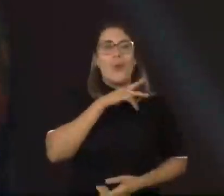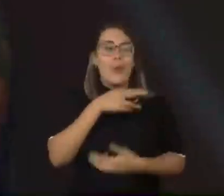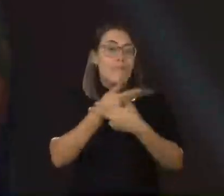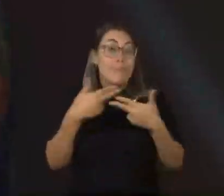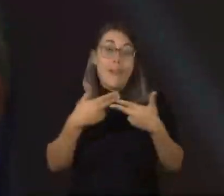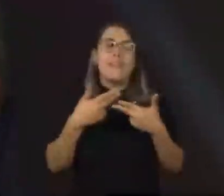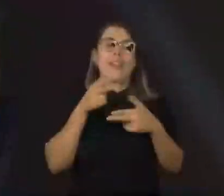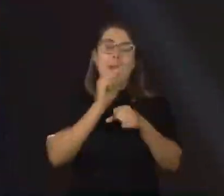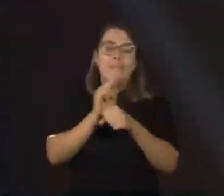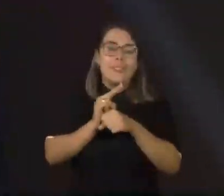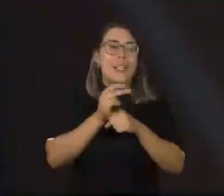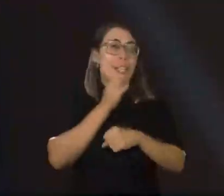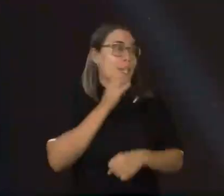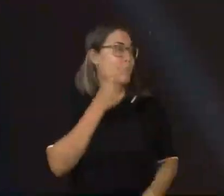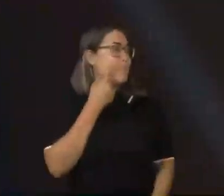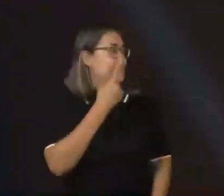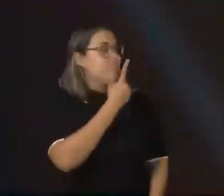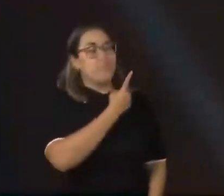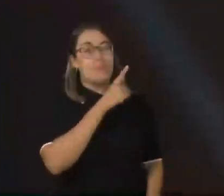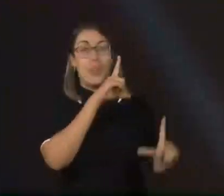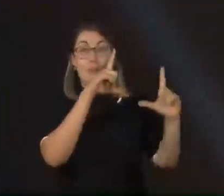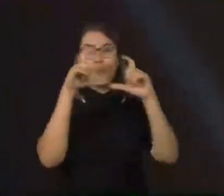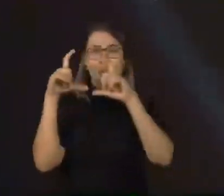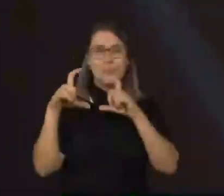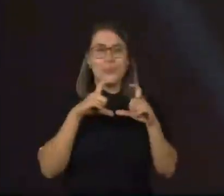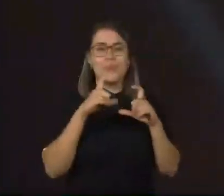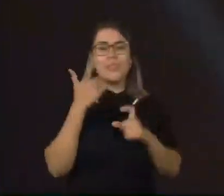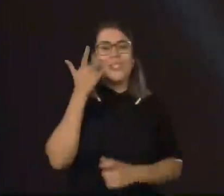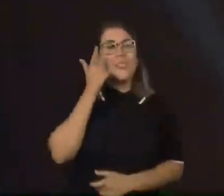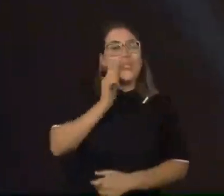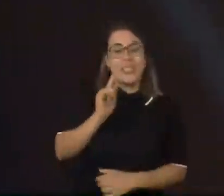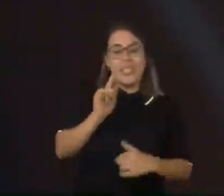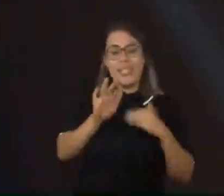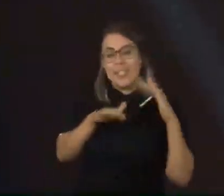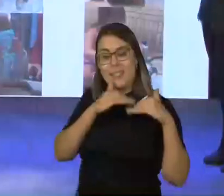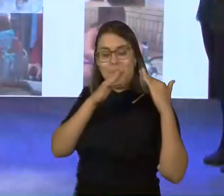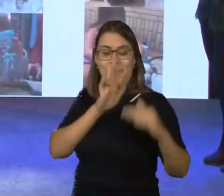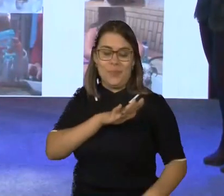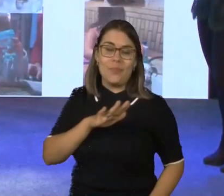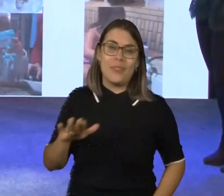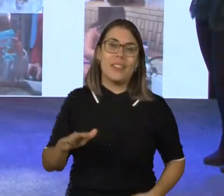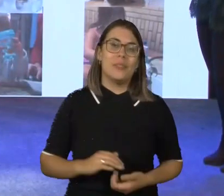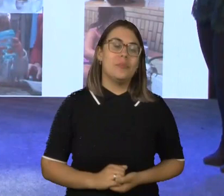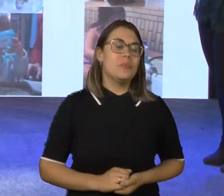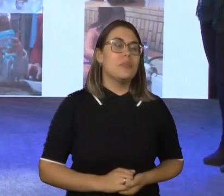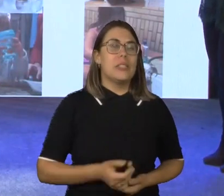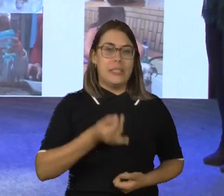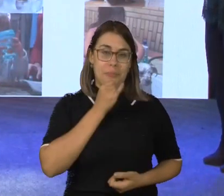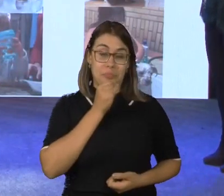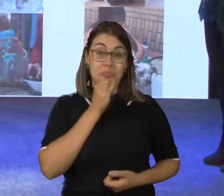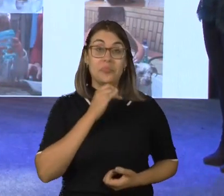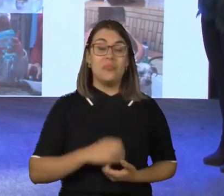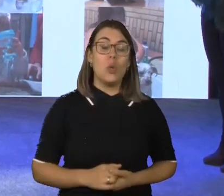a gente vai ver exemplos de como fazer com que as crianças desenvolvam essa autonomia ainda pequenos. Então, aqui a gente vê